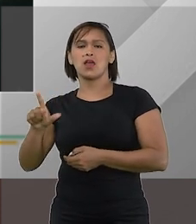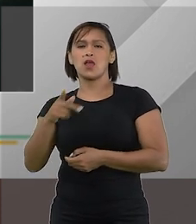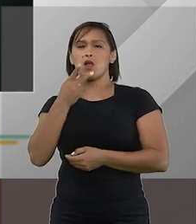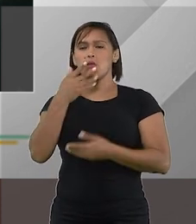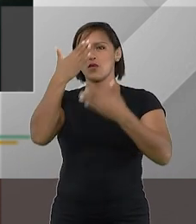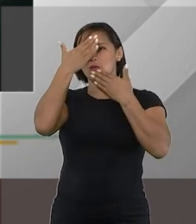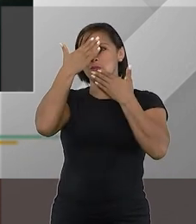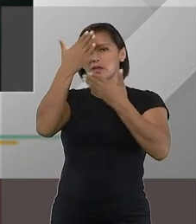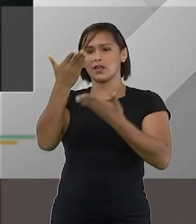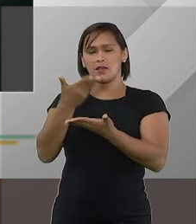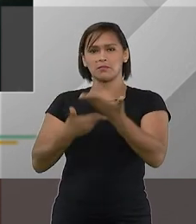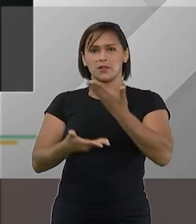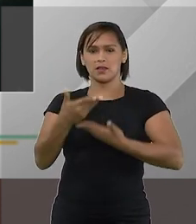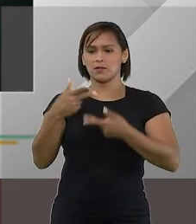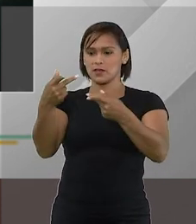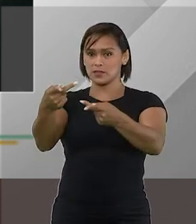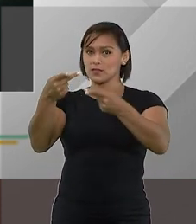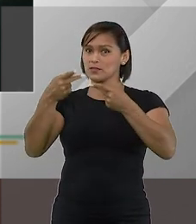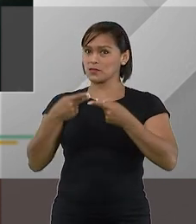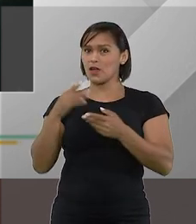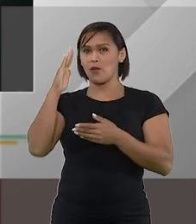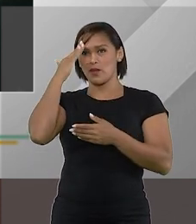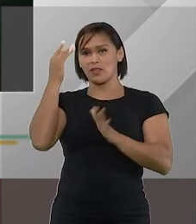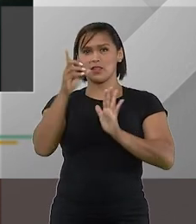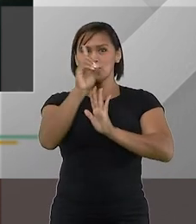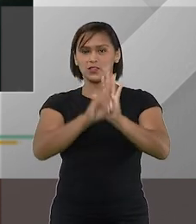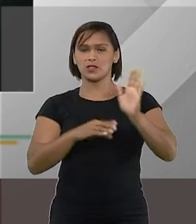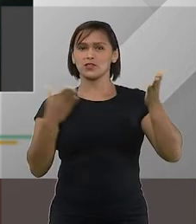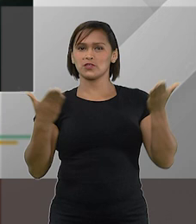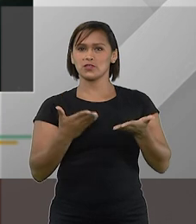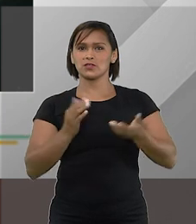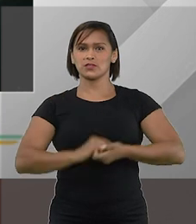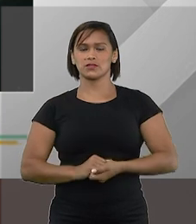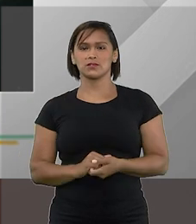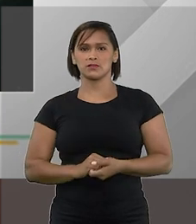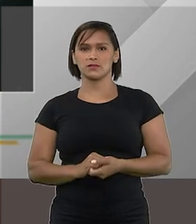Costa muito obrigada pela participação aqui no Entender Direito de hoje